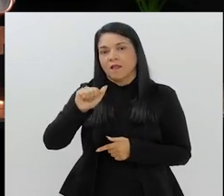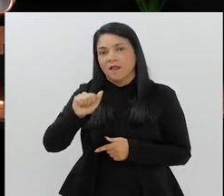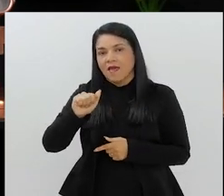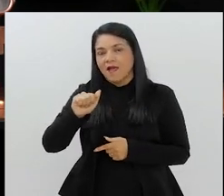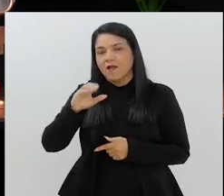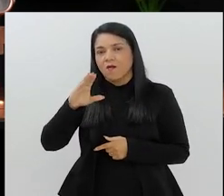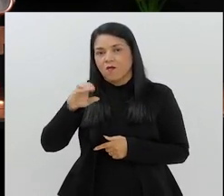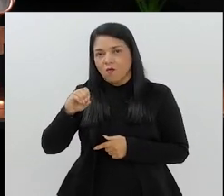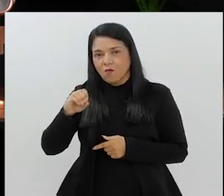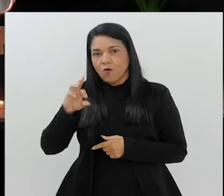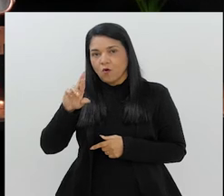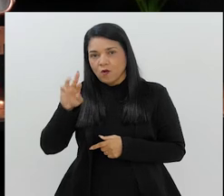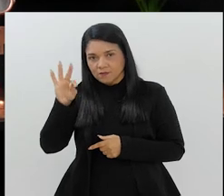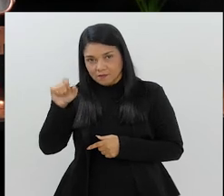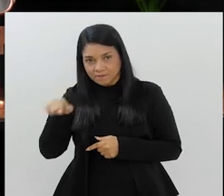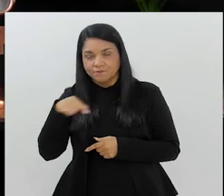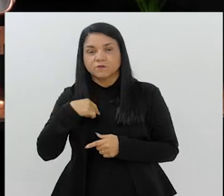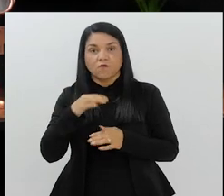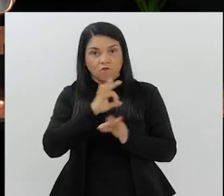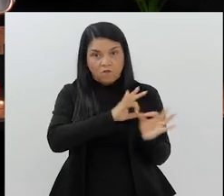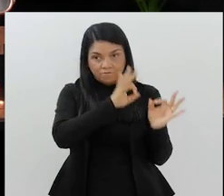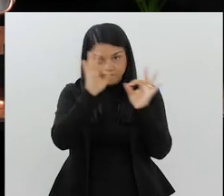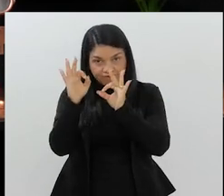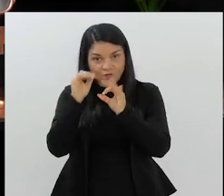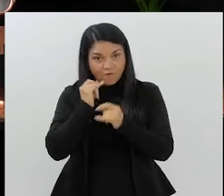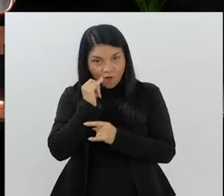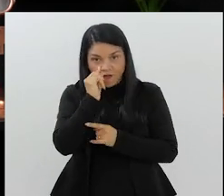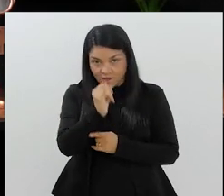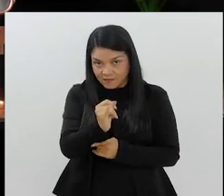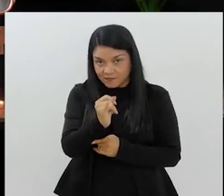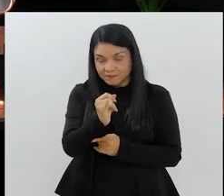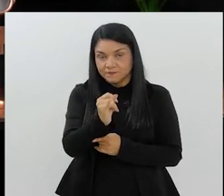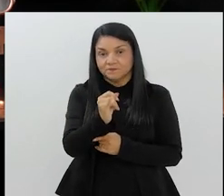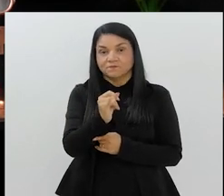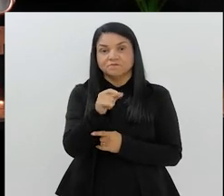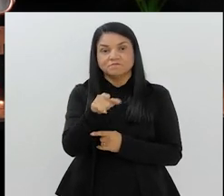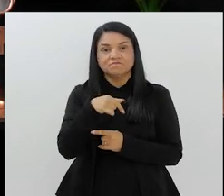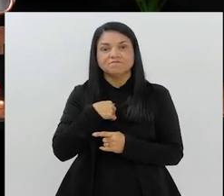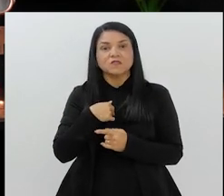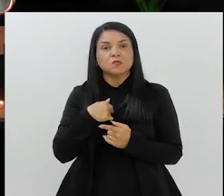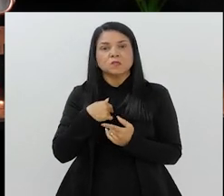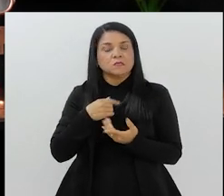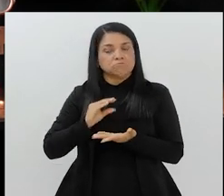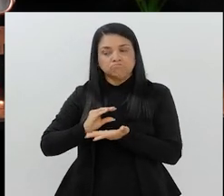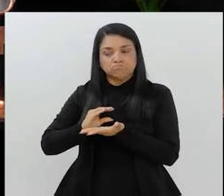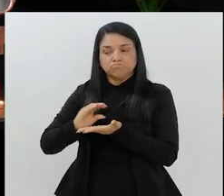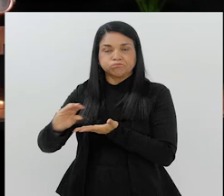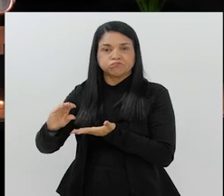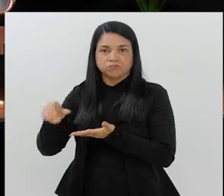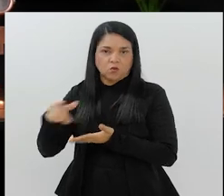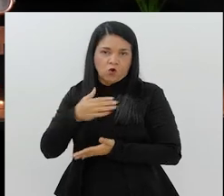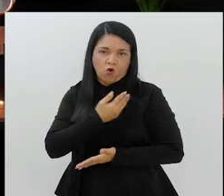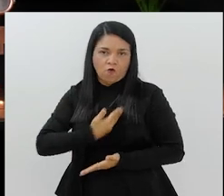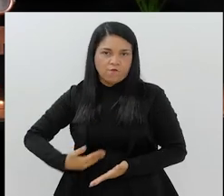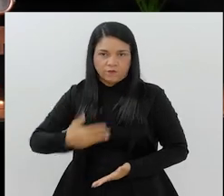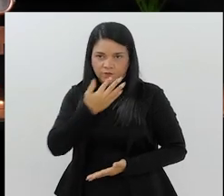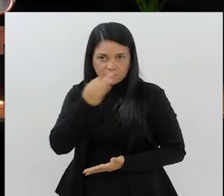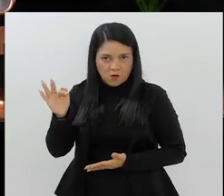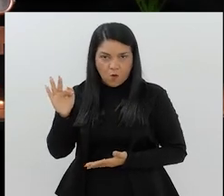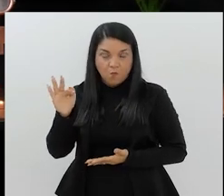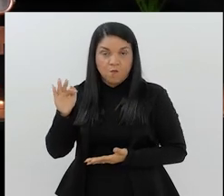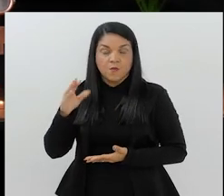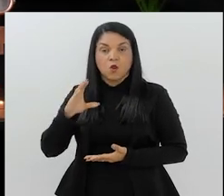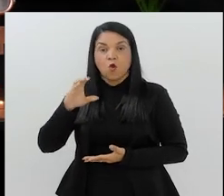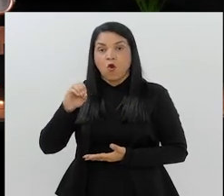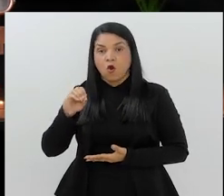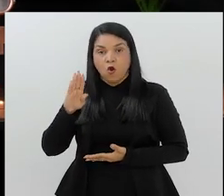governo federal já tinha avisado, amigo Rafael Marques e os telespectadores também da TV Alerja, que não ia mais repassar o dinheiro